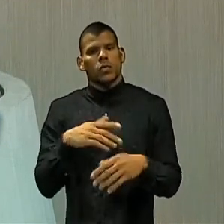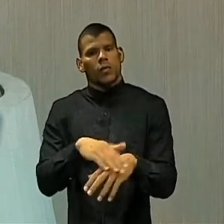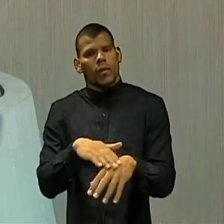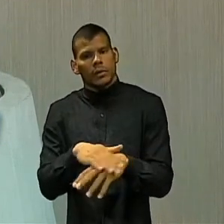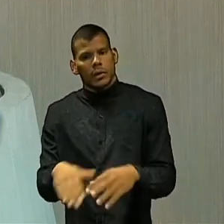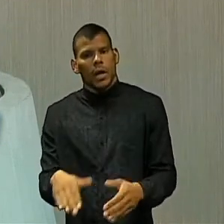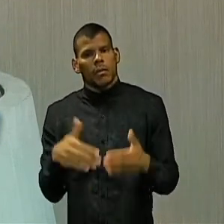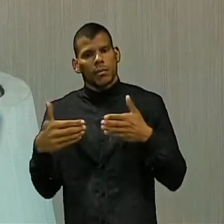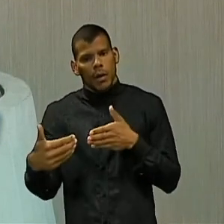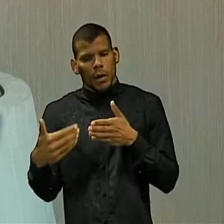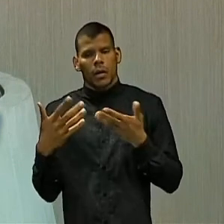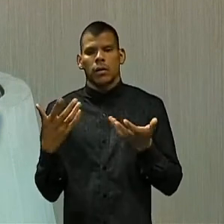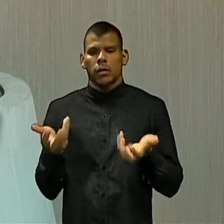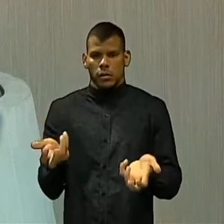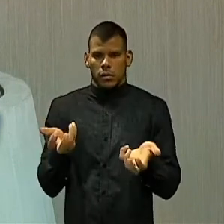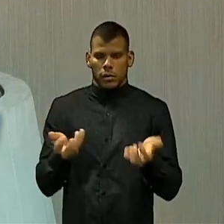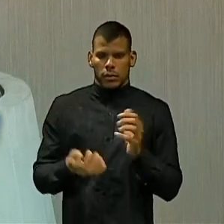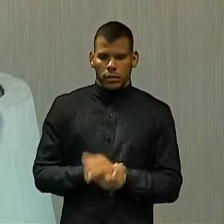excelência.